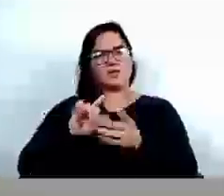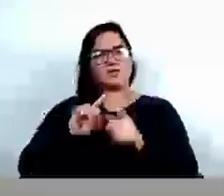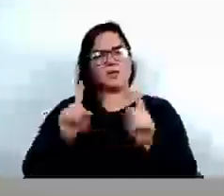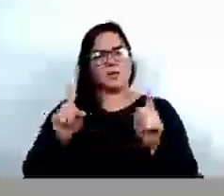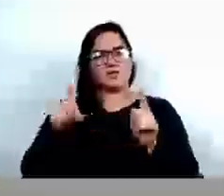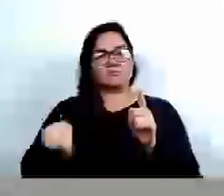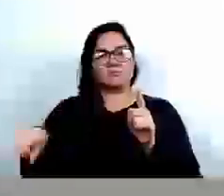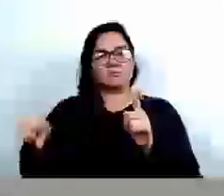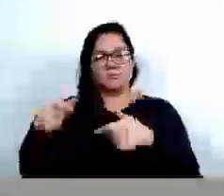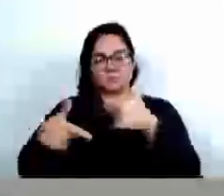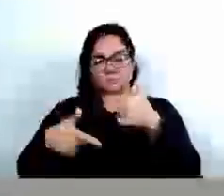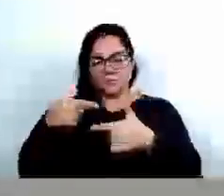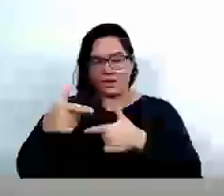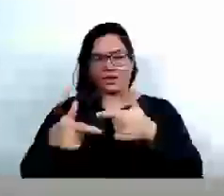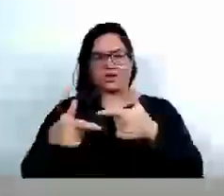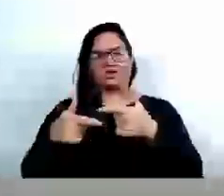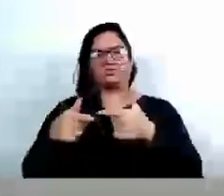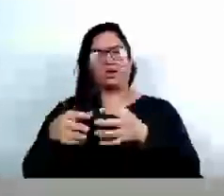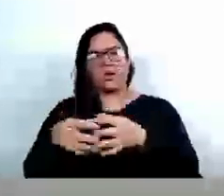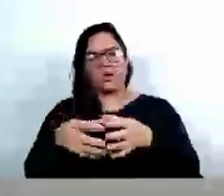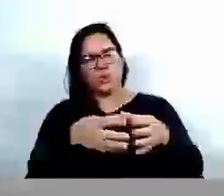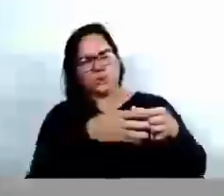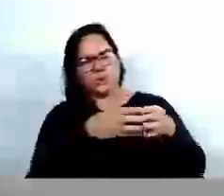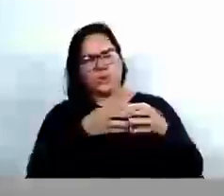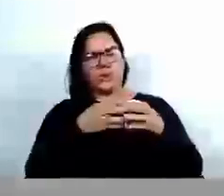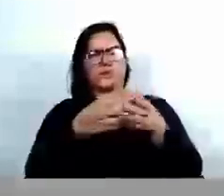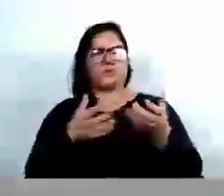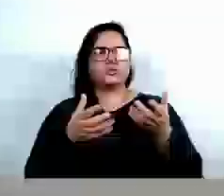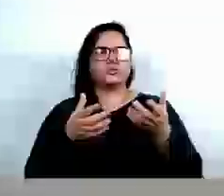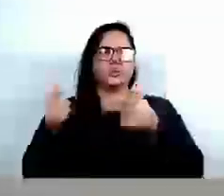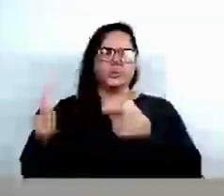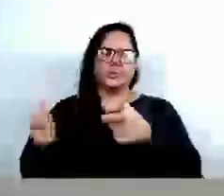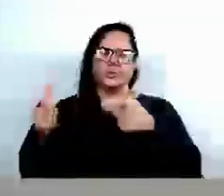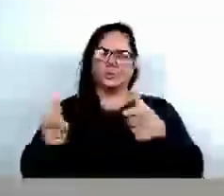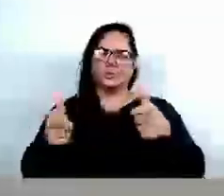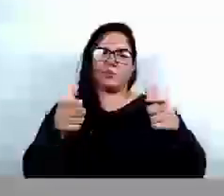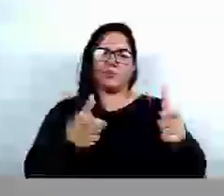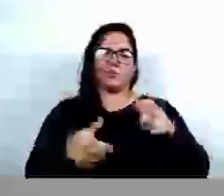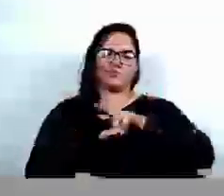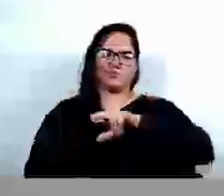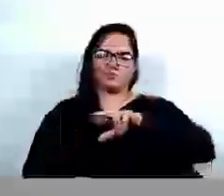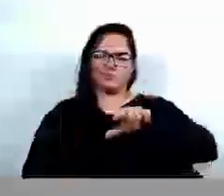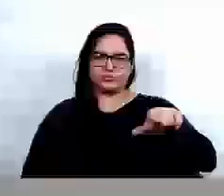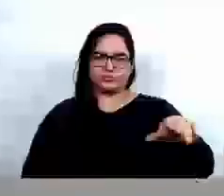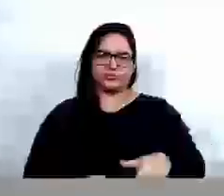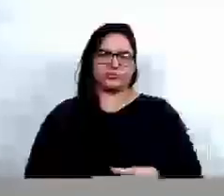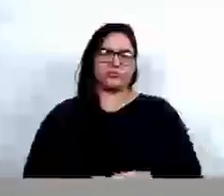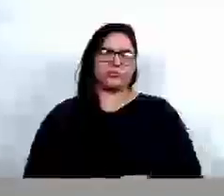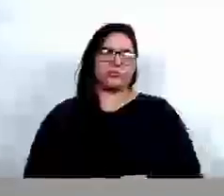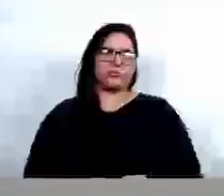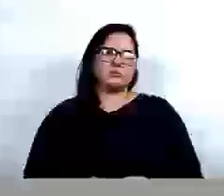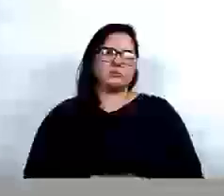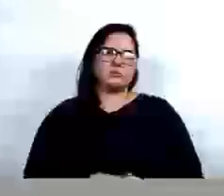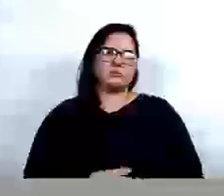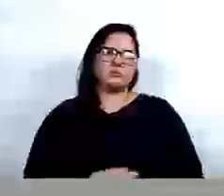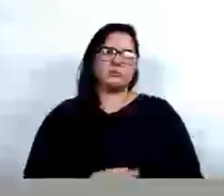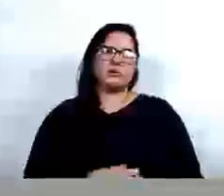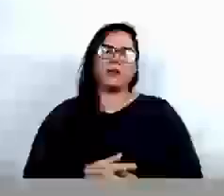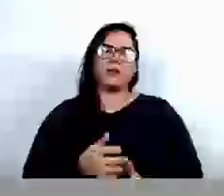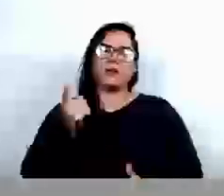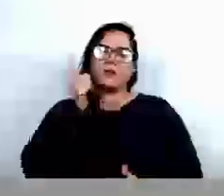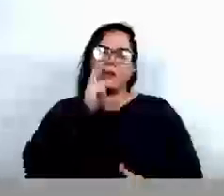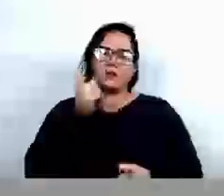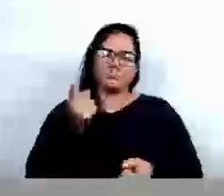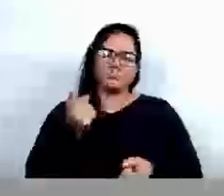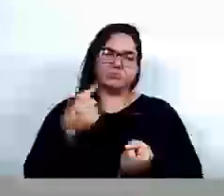chegando mais perto das comunidades, já desde cima, Jardim Carolina, Estiva, Tijuquinhas, a comunidade ganha bastante, e, com certeza, a comunidade